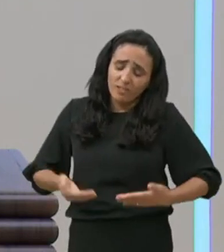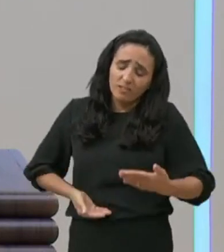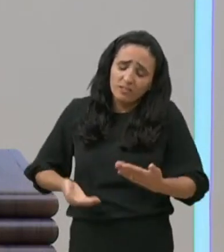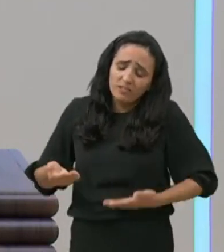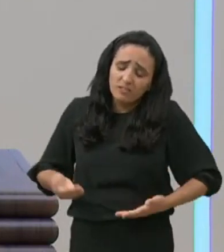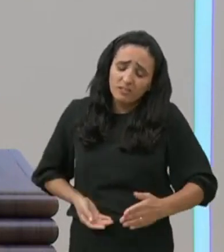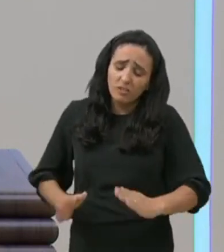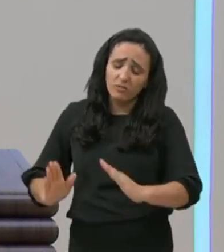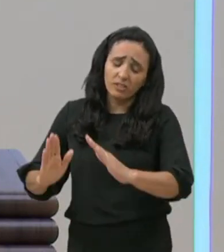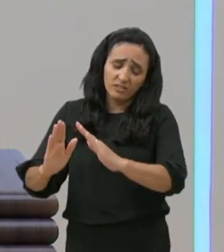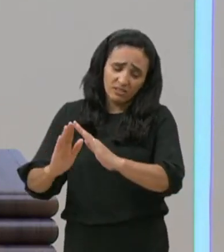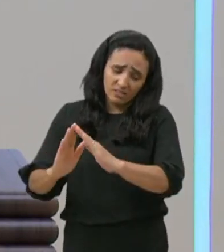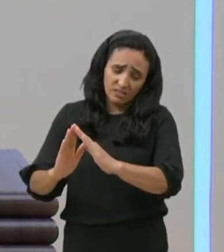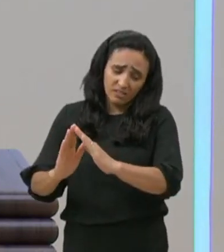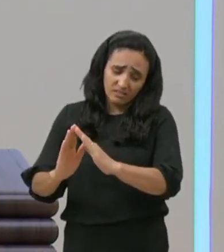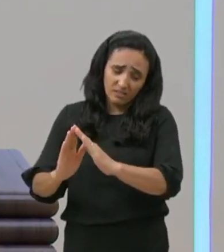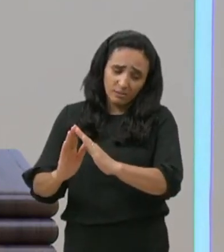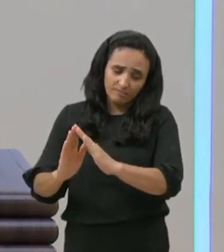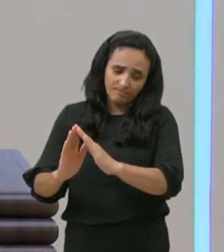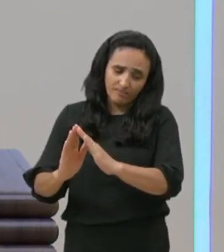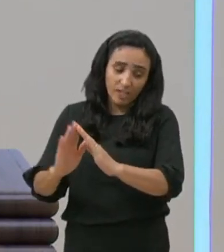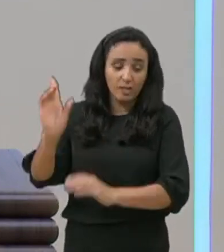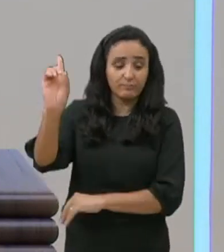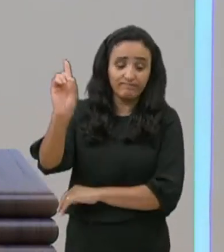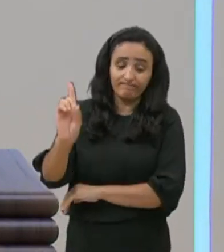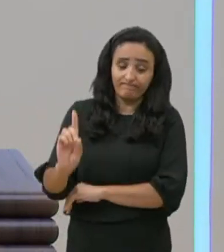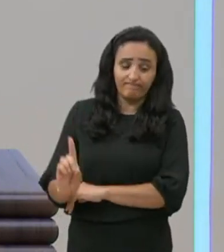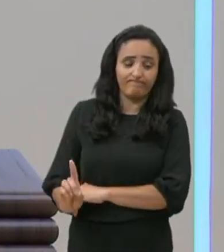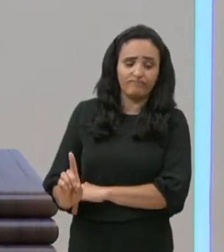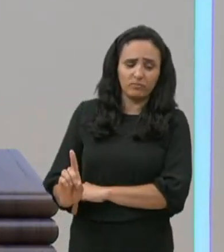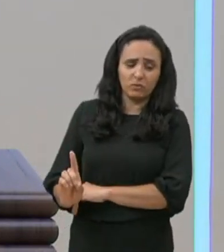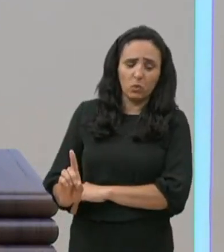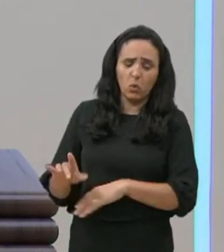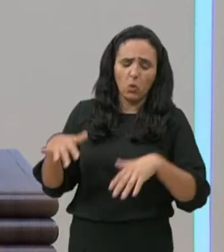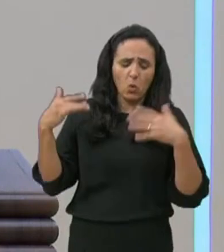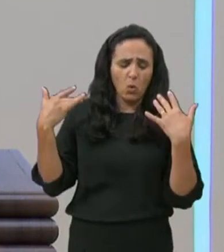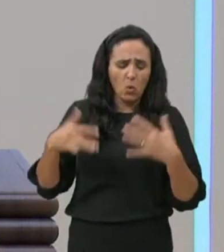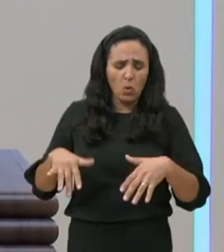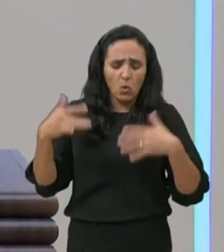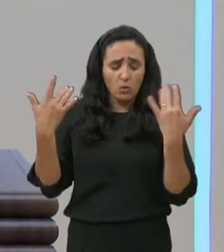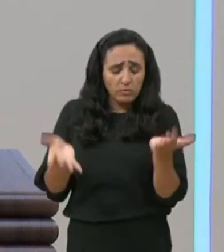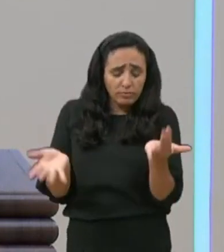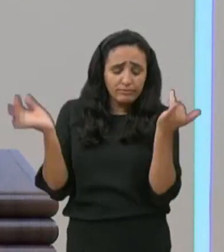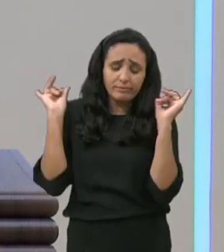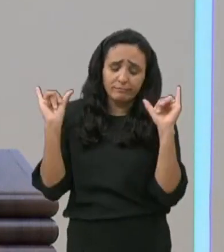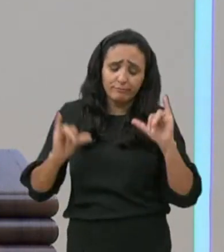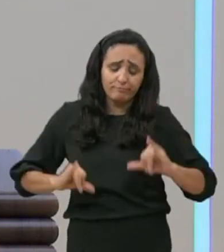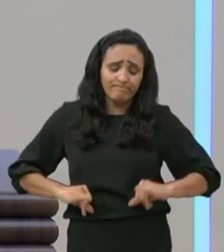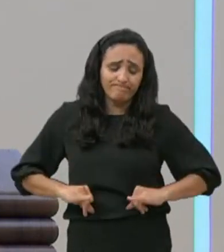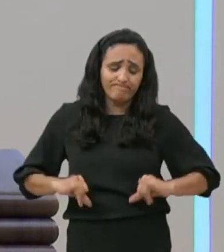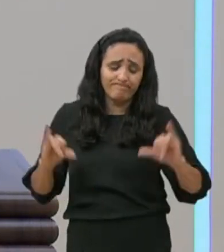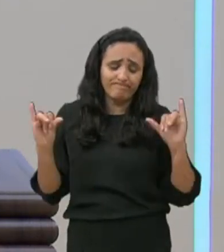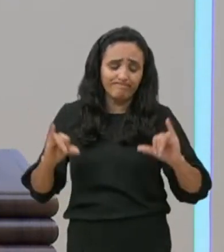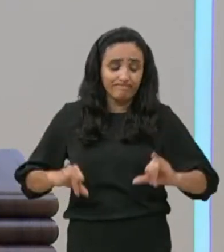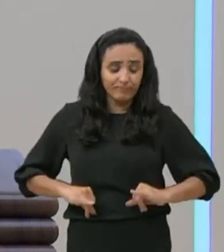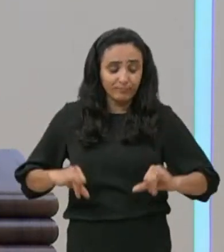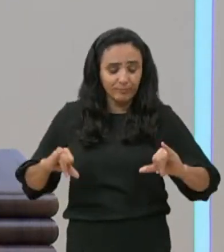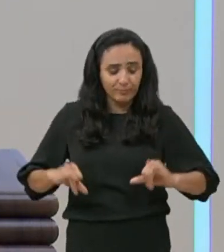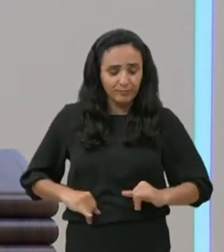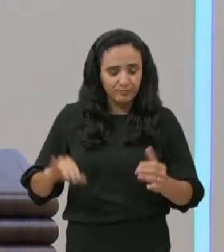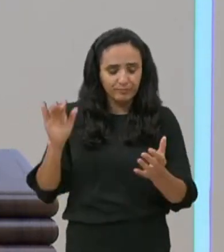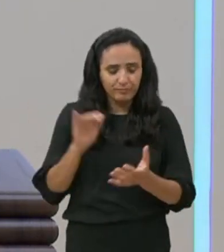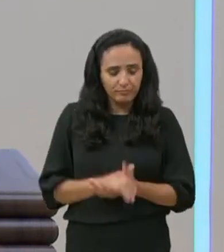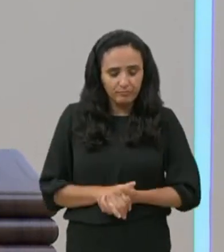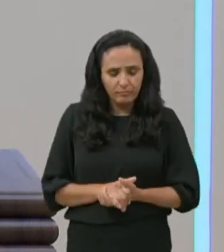casa paralítico e violentamente atormentado. E Jesus